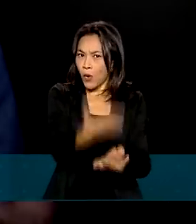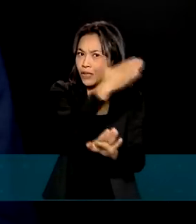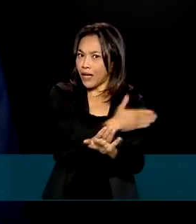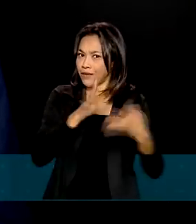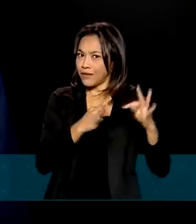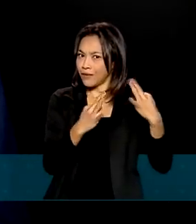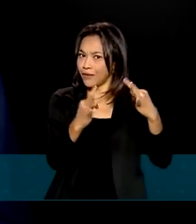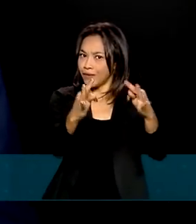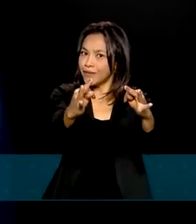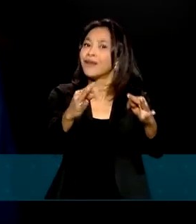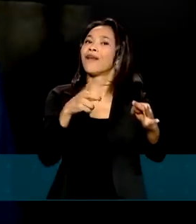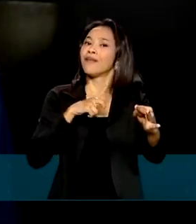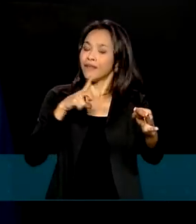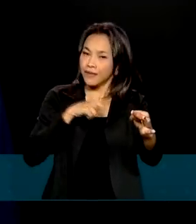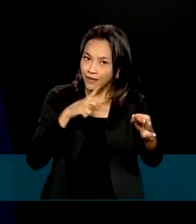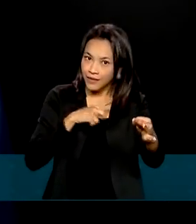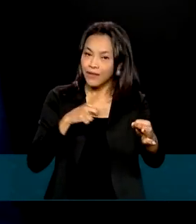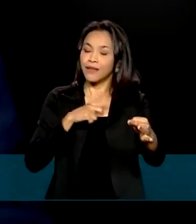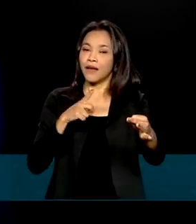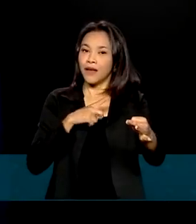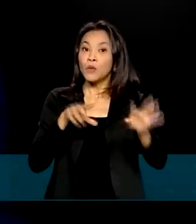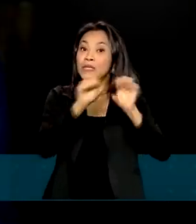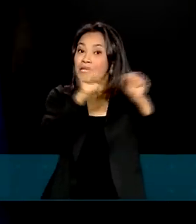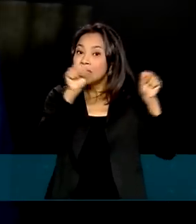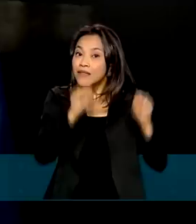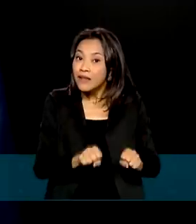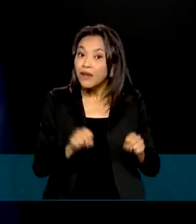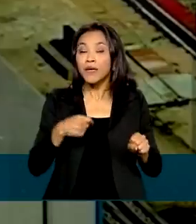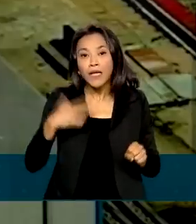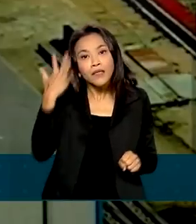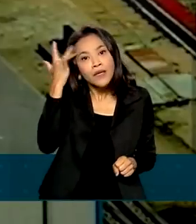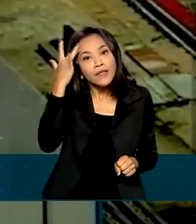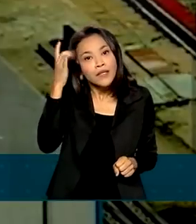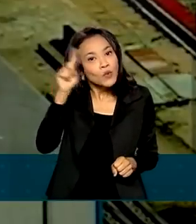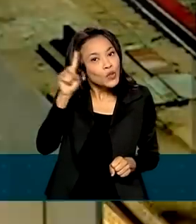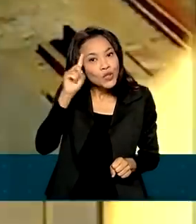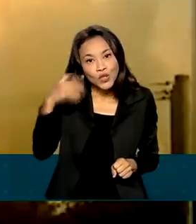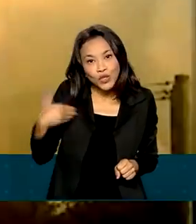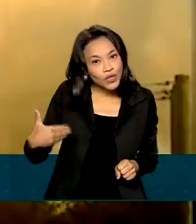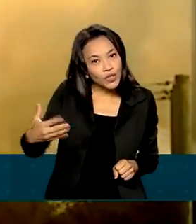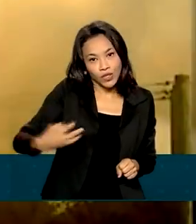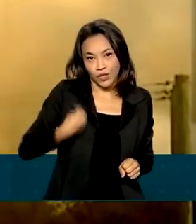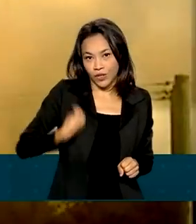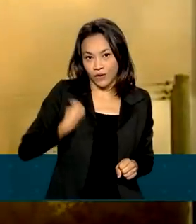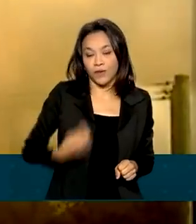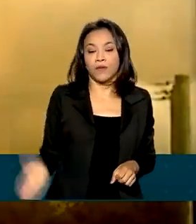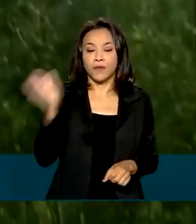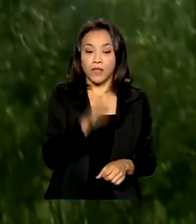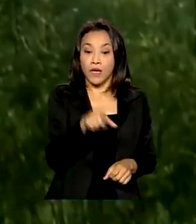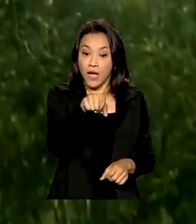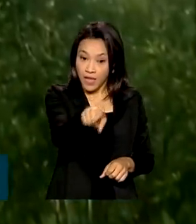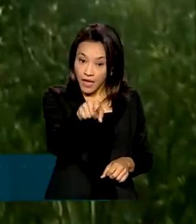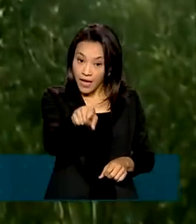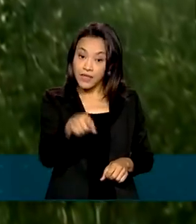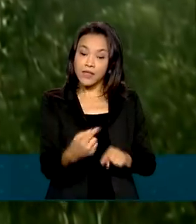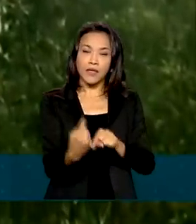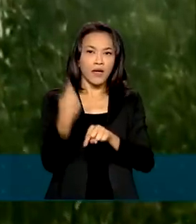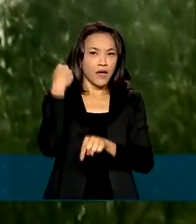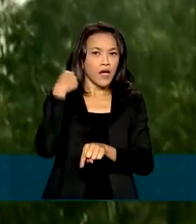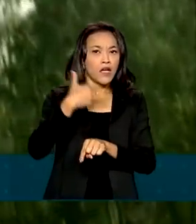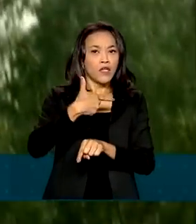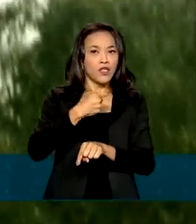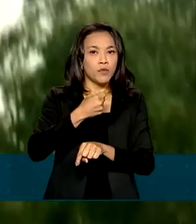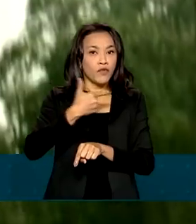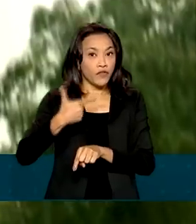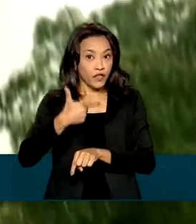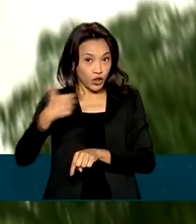existem sistemas espaciais. Eles estão no nosso dia a dia. Entre as ações da AEB, esteve o lançamento em 2021